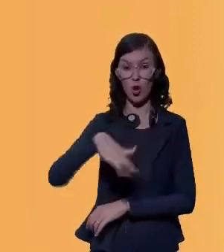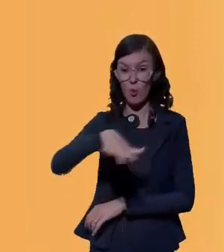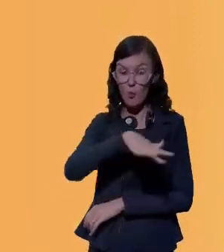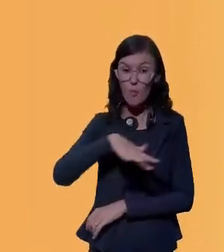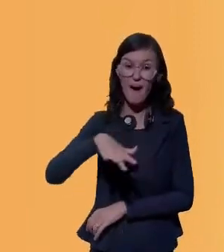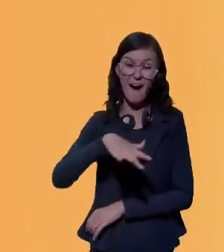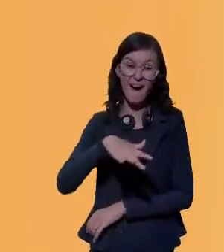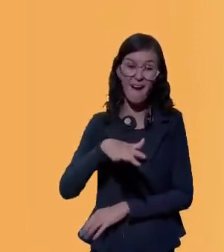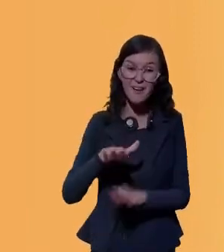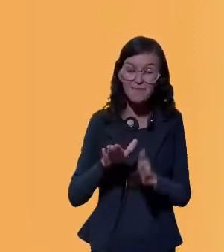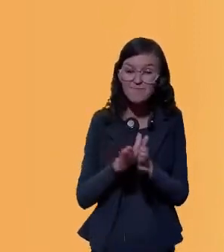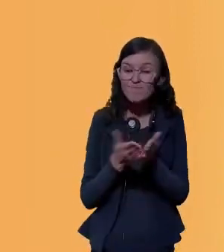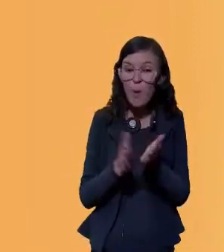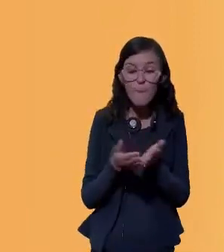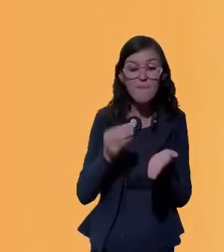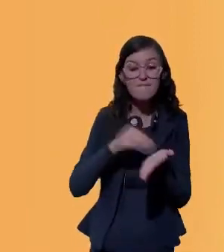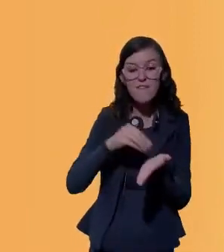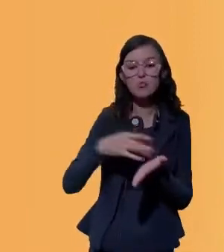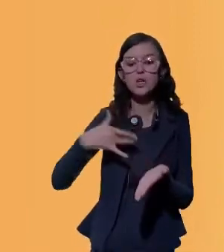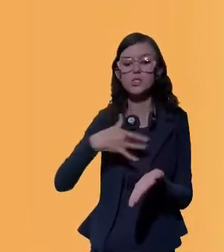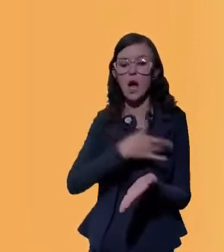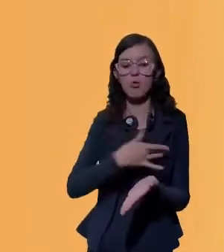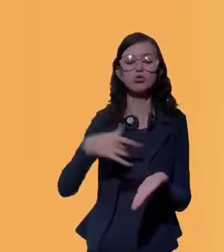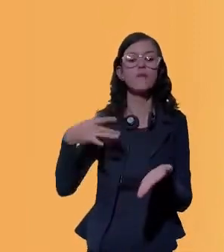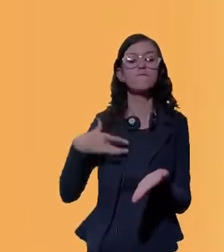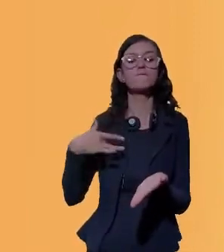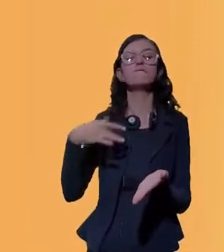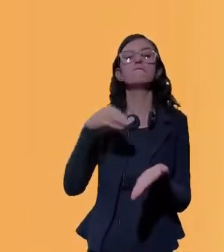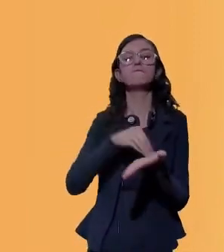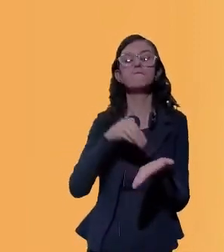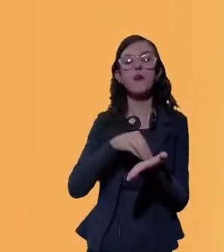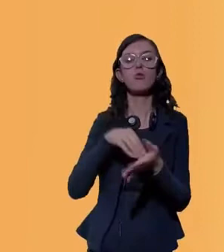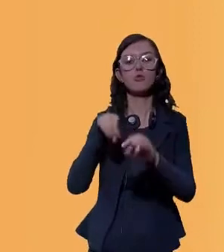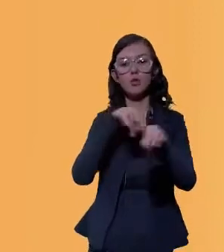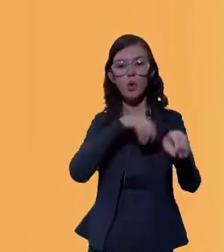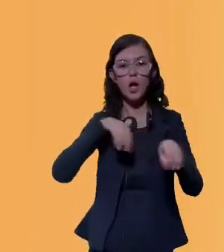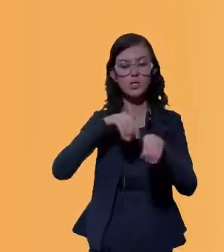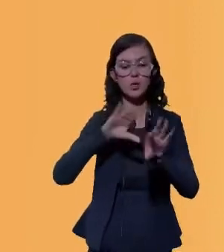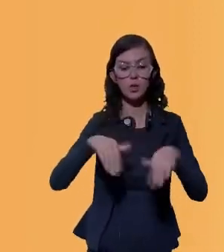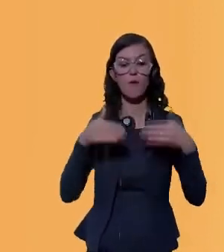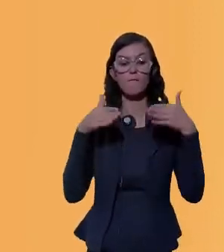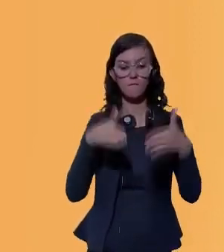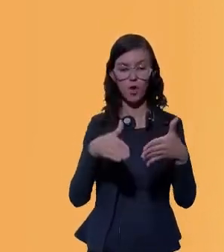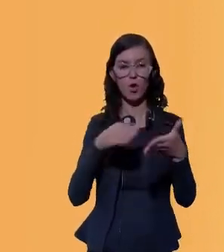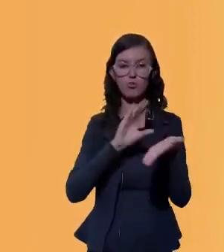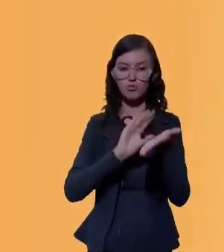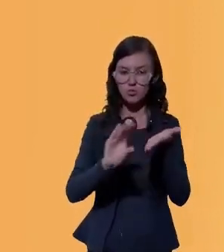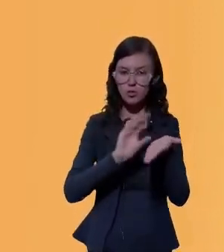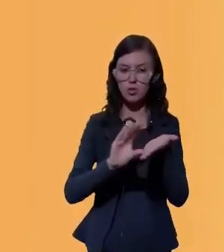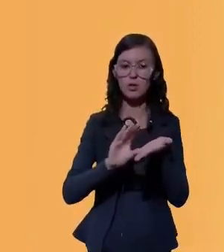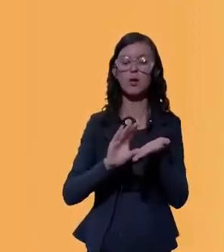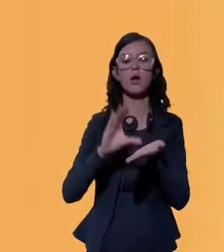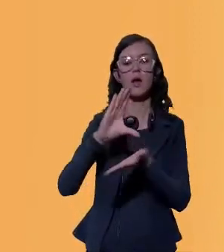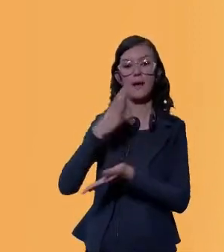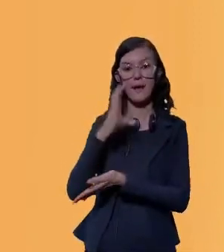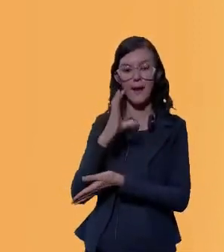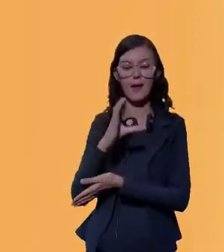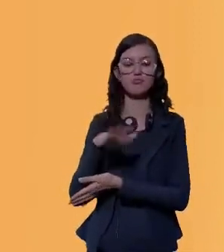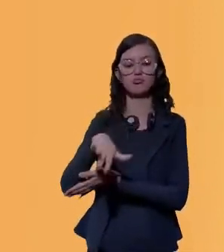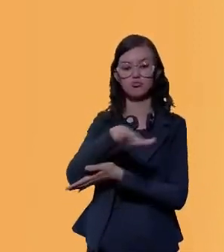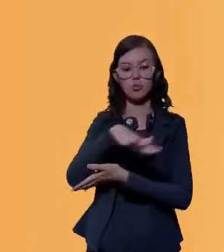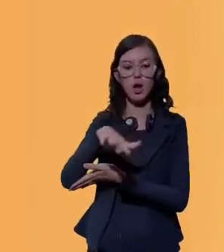carente dessas duas oportunidades, e este foco de financiamento, de linhas de crédito, de linhas